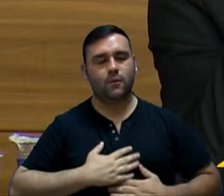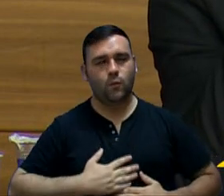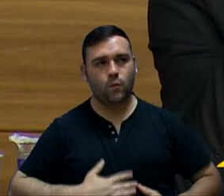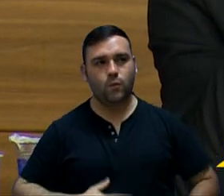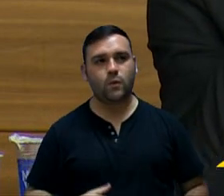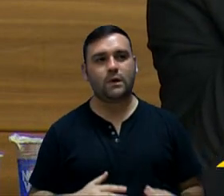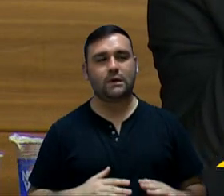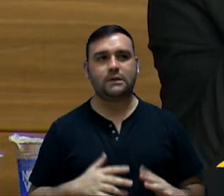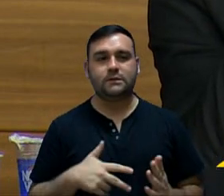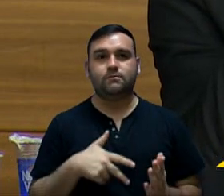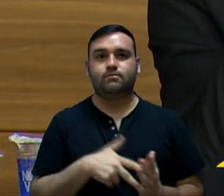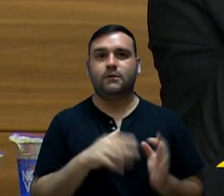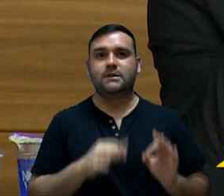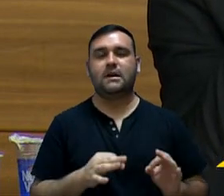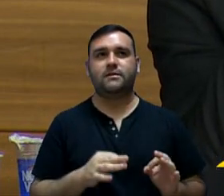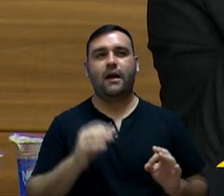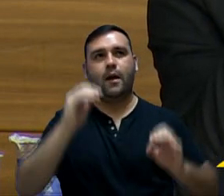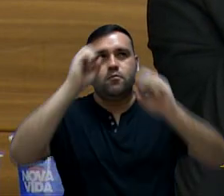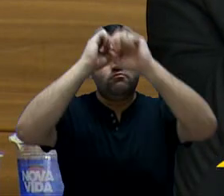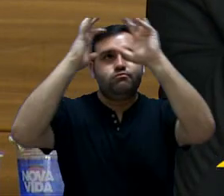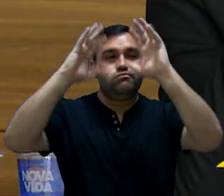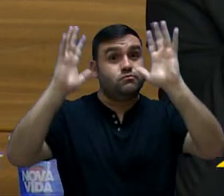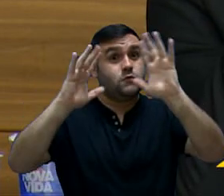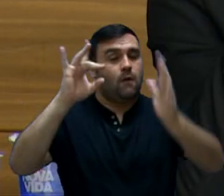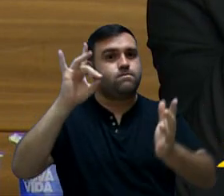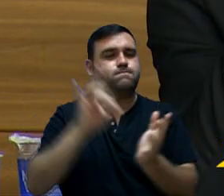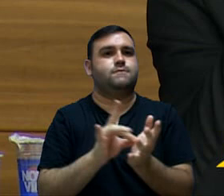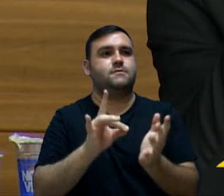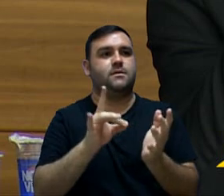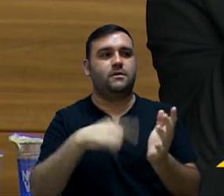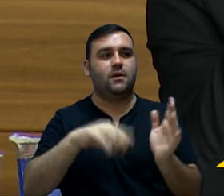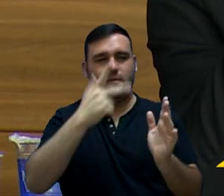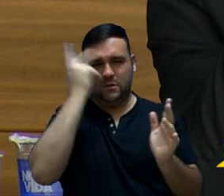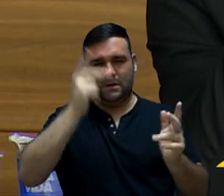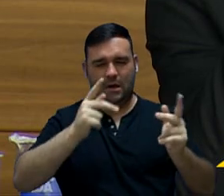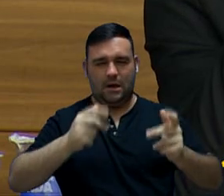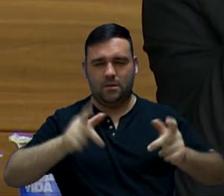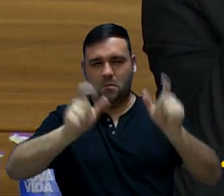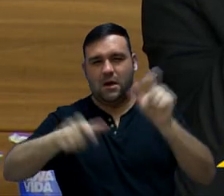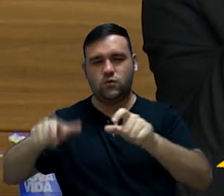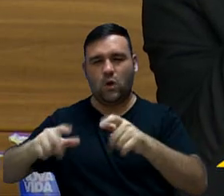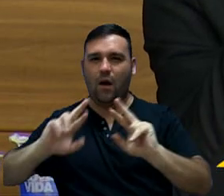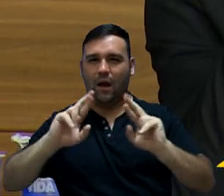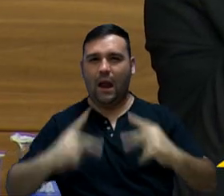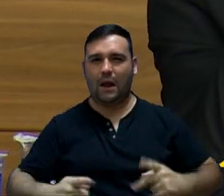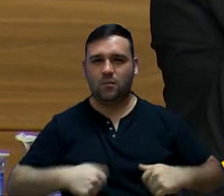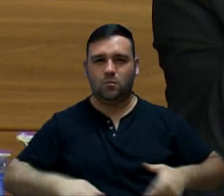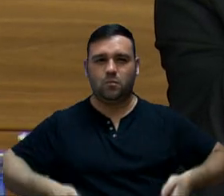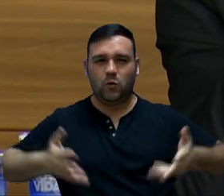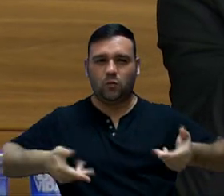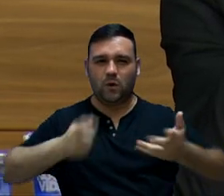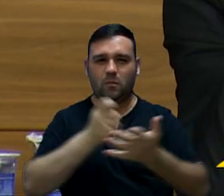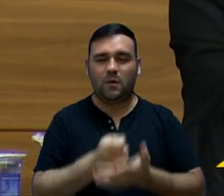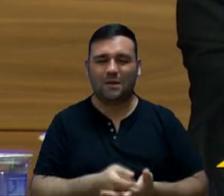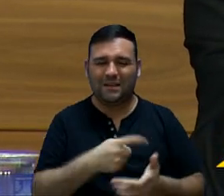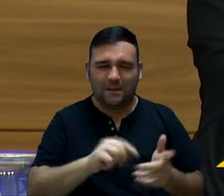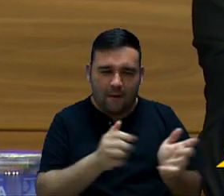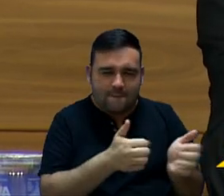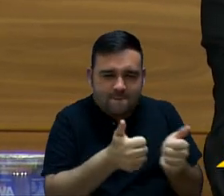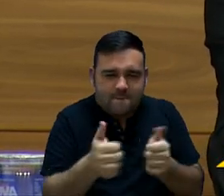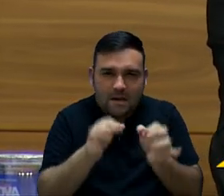bastante pé no chão, vamos dizer assim. Então, em se tratando de despesa pessoal, nós estamos acompanhando de lupa, porque,